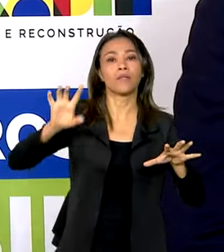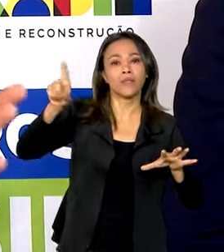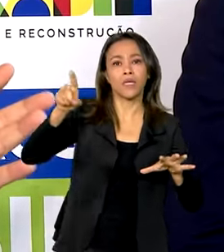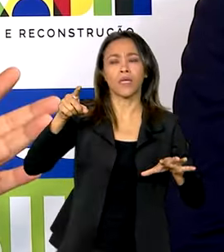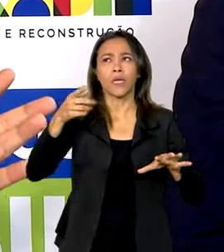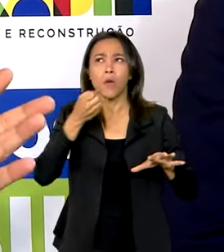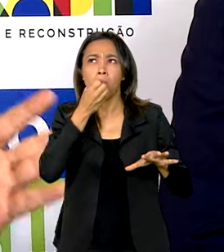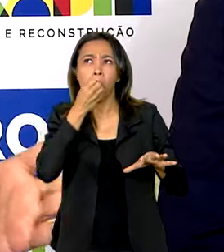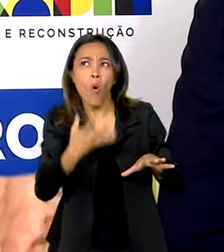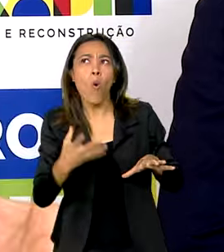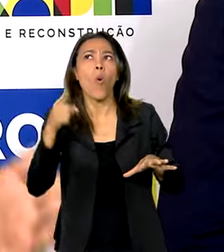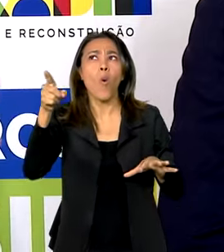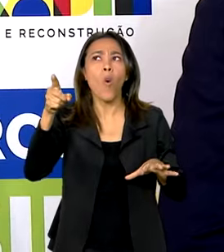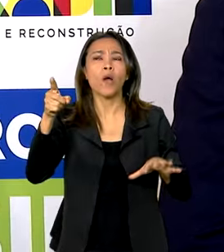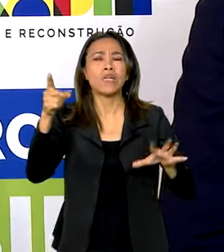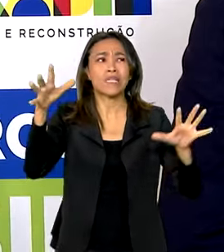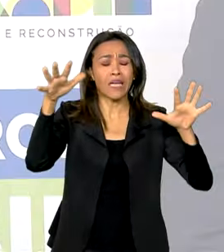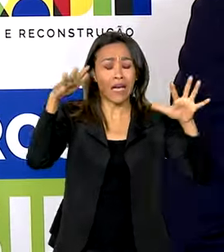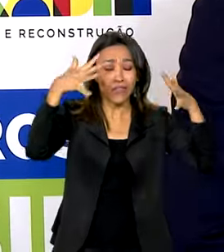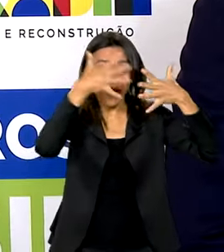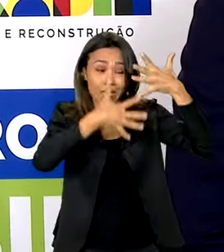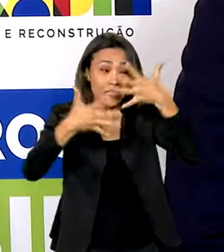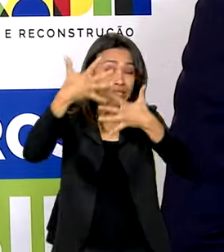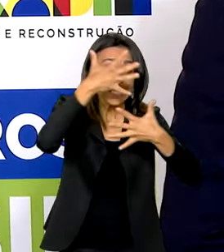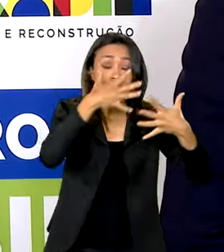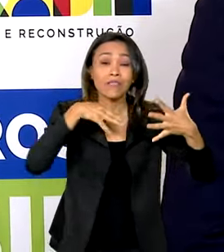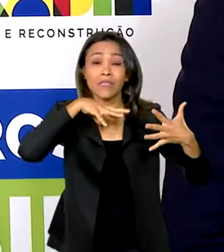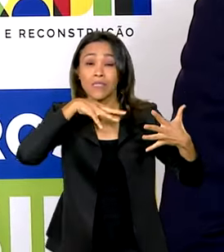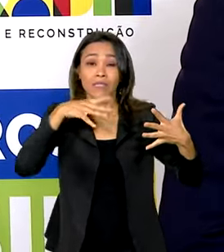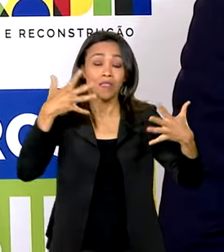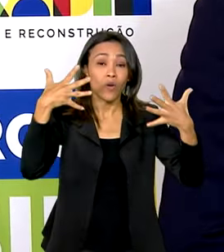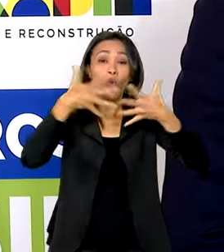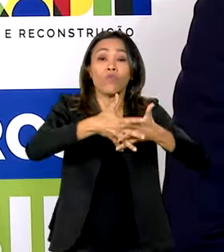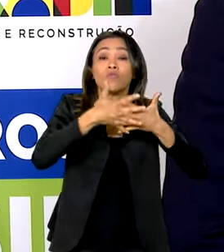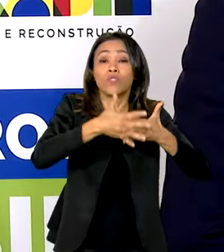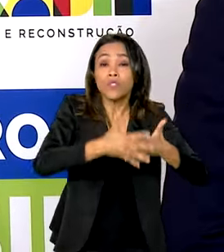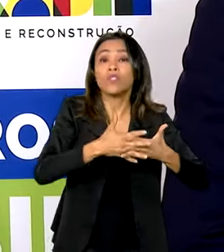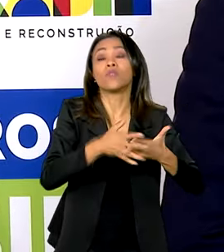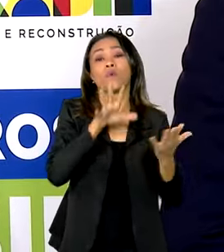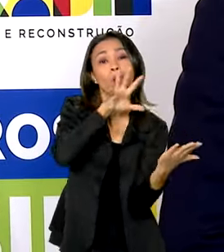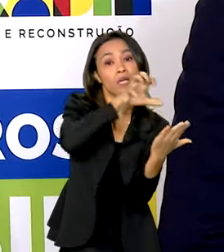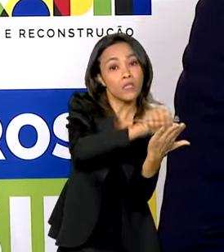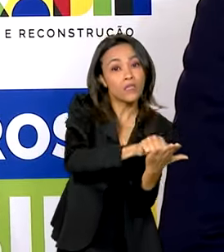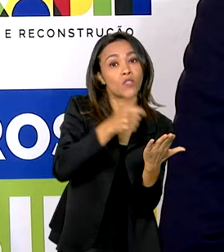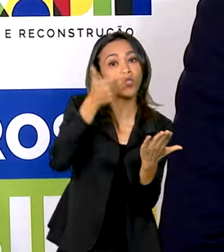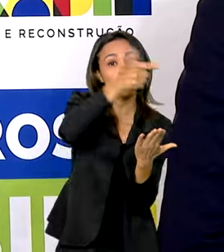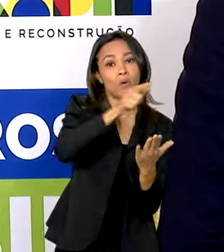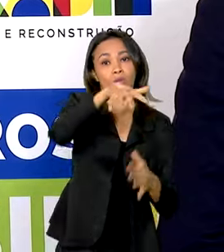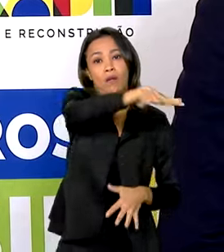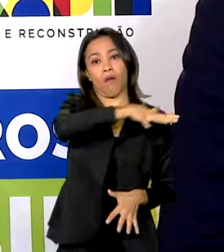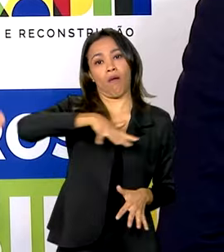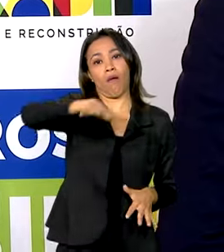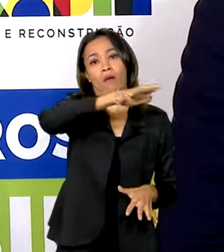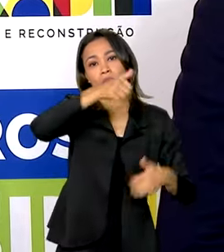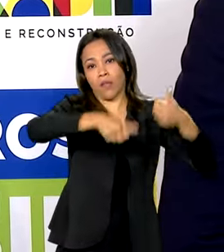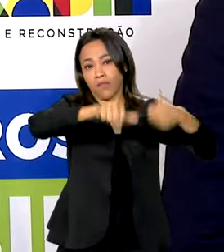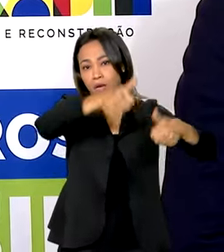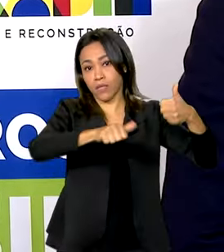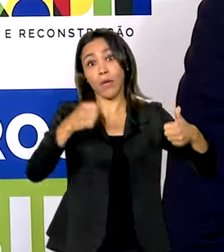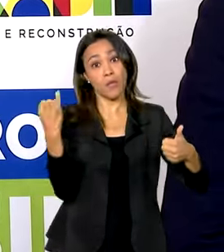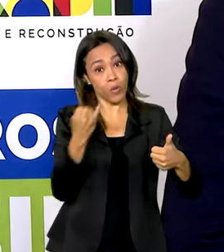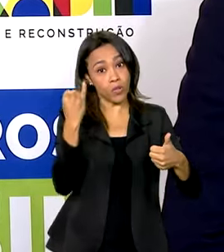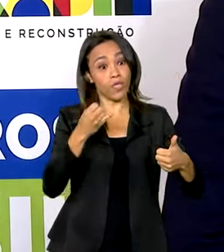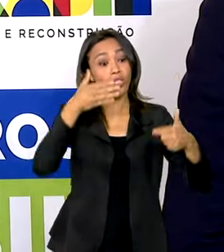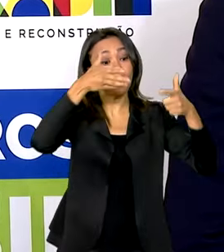mascare o resultado que outra região possa estar ruim. É avaliar mais um detalhe que a gente consiga ver especificamente em cada bairro,